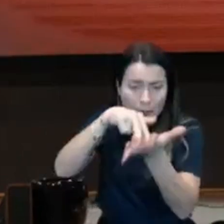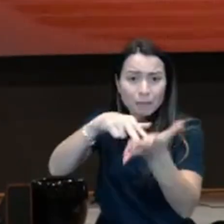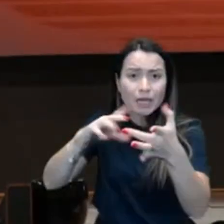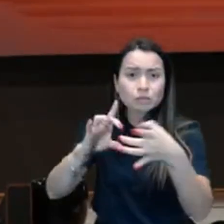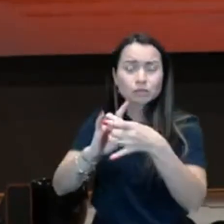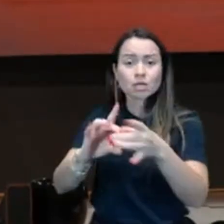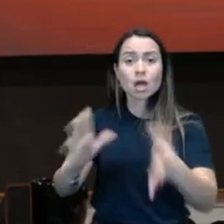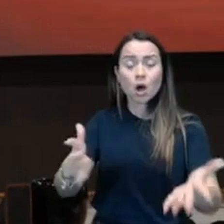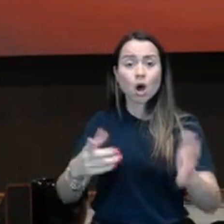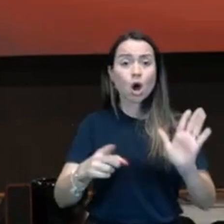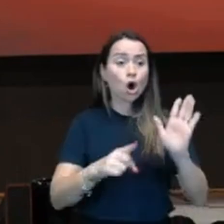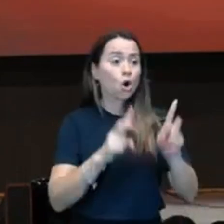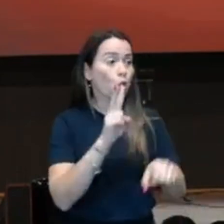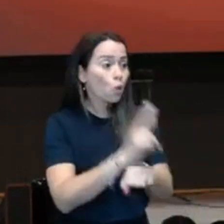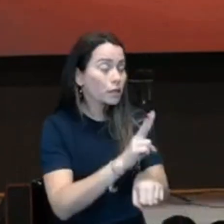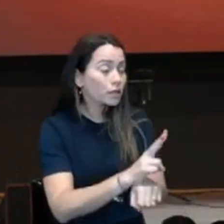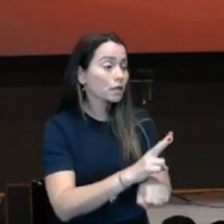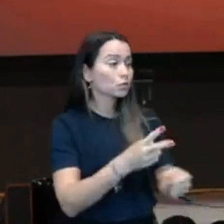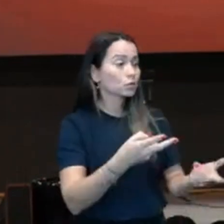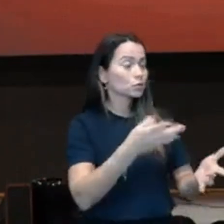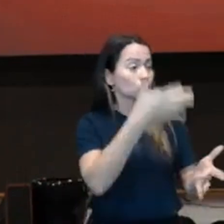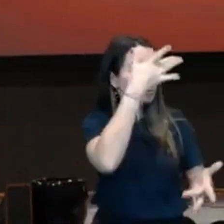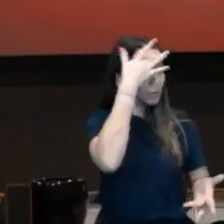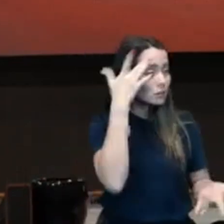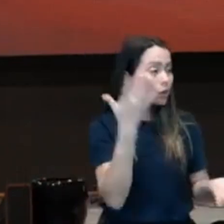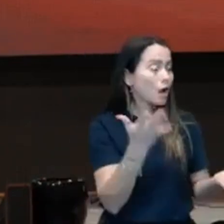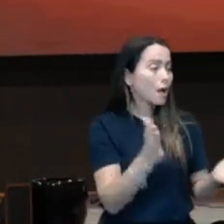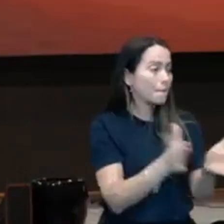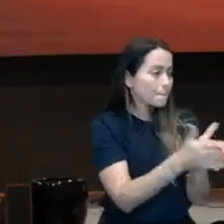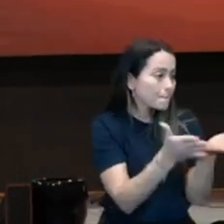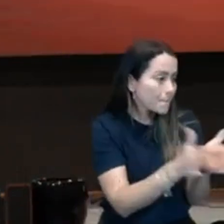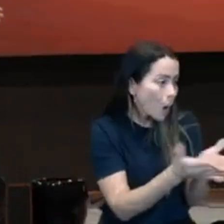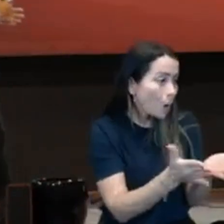cuidamos de pessoas pobres que tem muito dinheiro, porque a pobreza